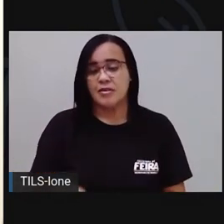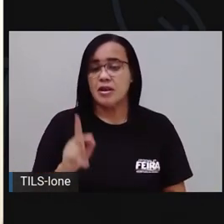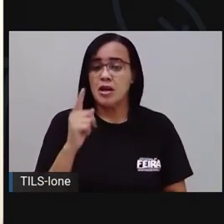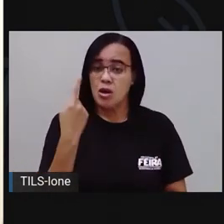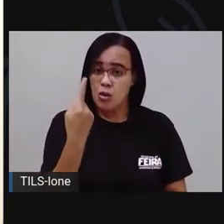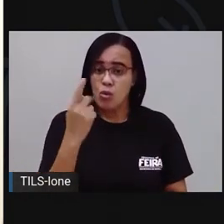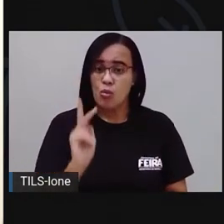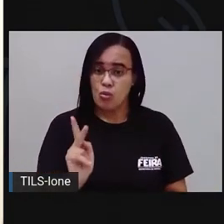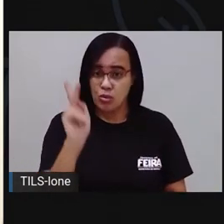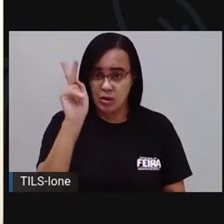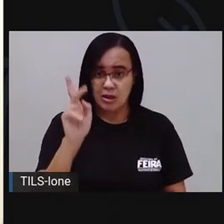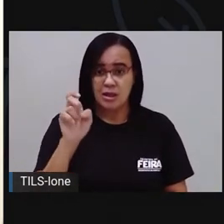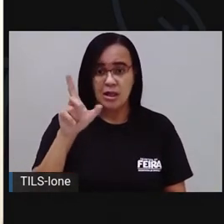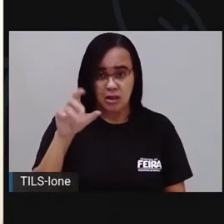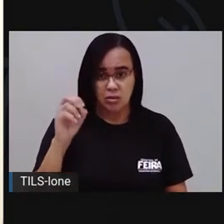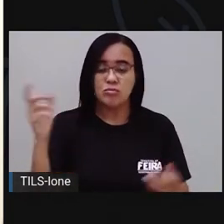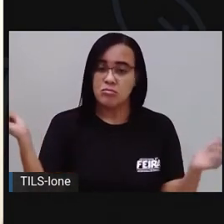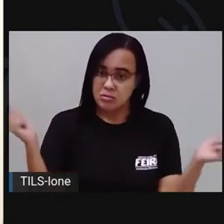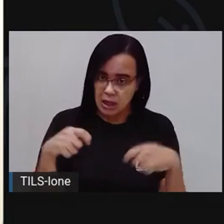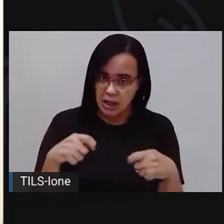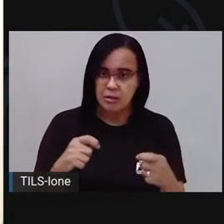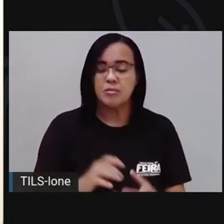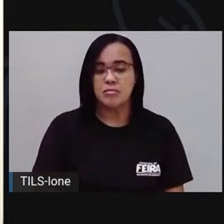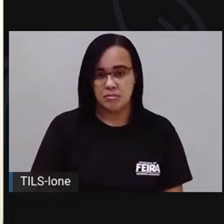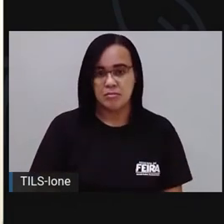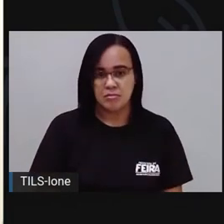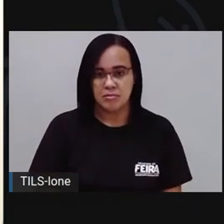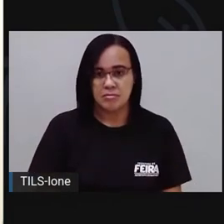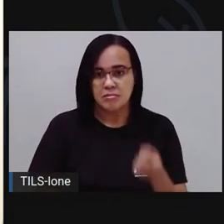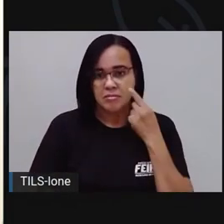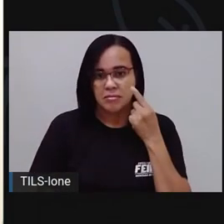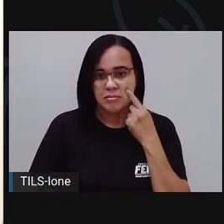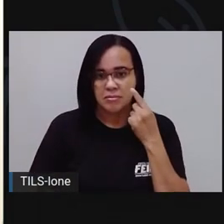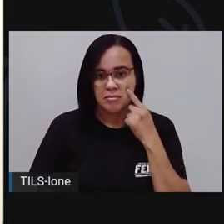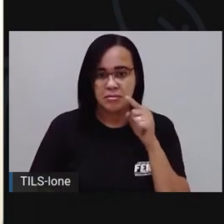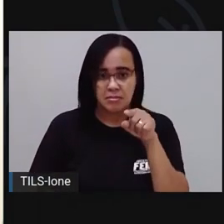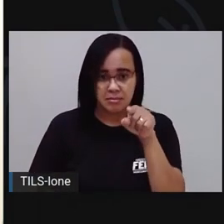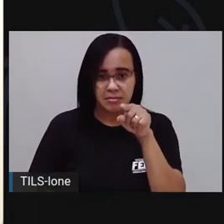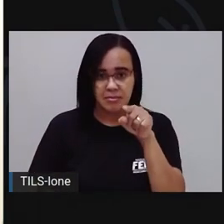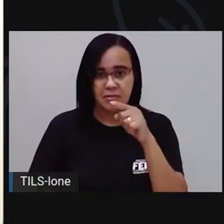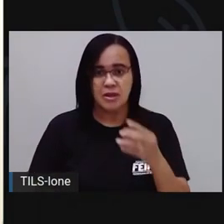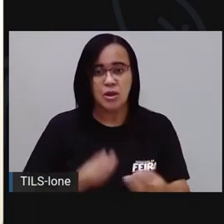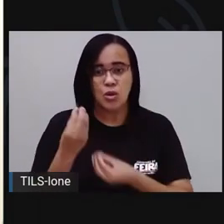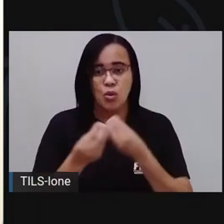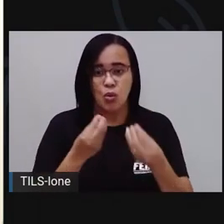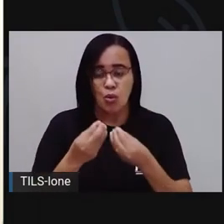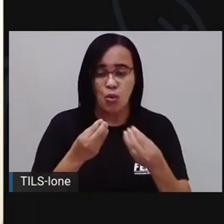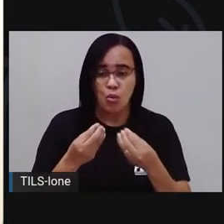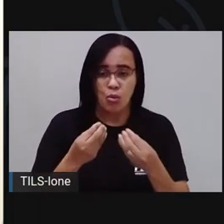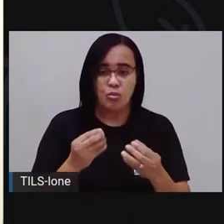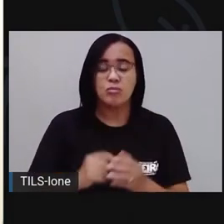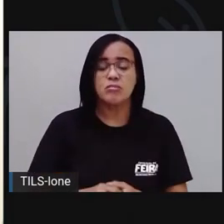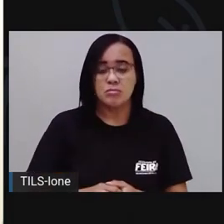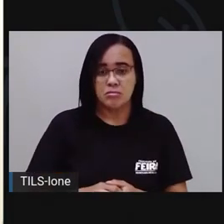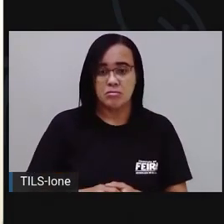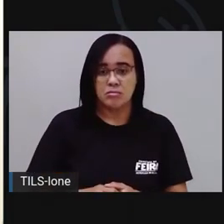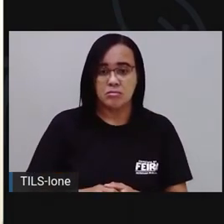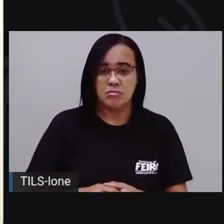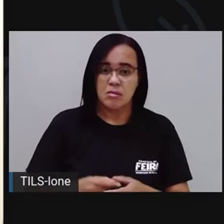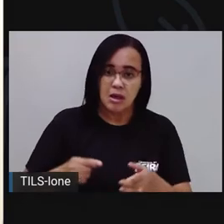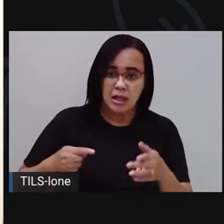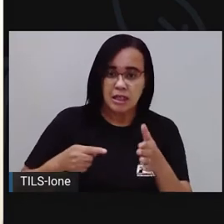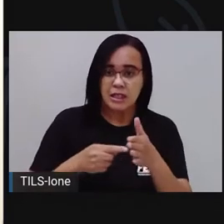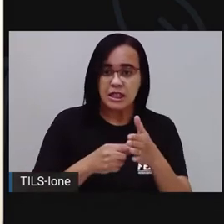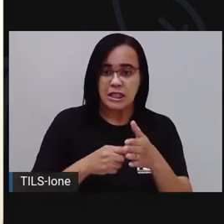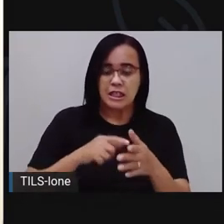bom? Até um quilo, ó. Então, aqui está os botões de funcionamento onde a gente liga, onde nós mudamos a